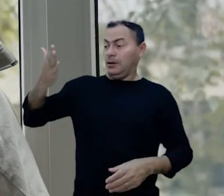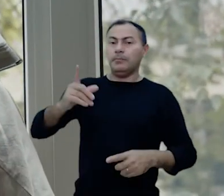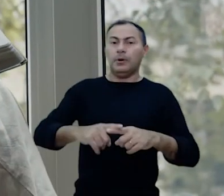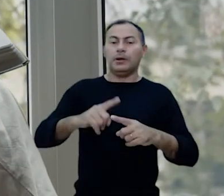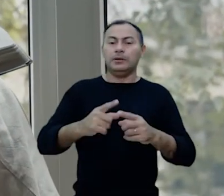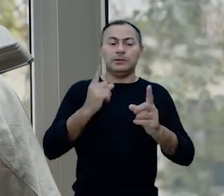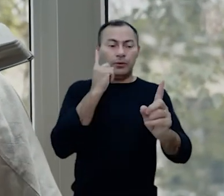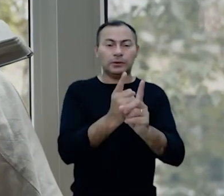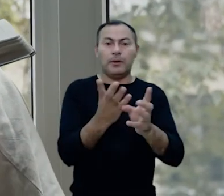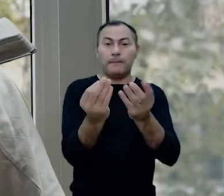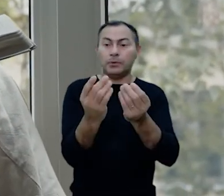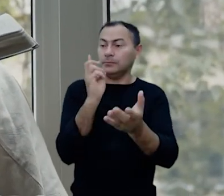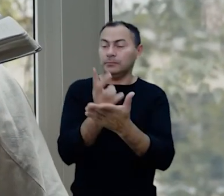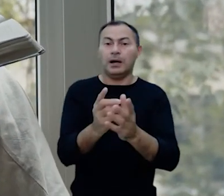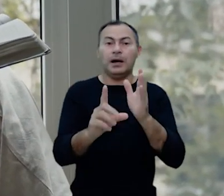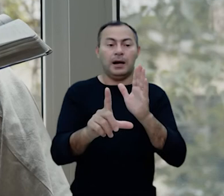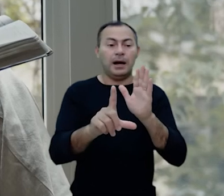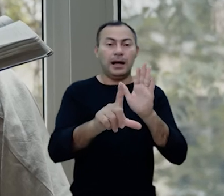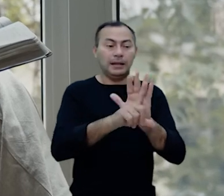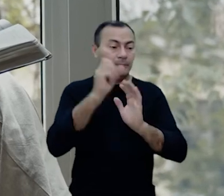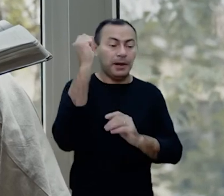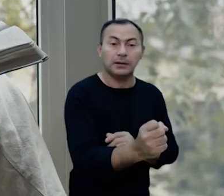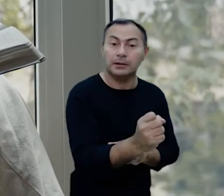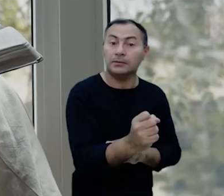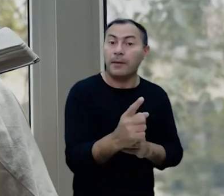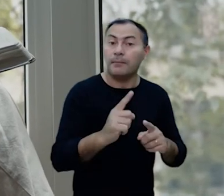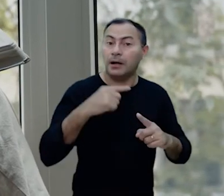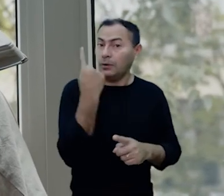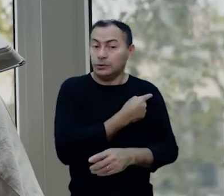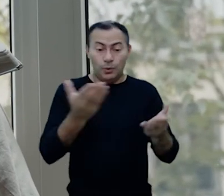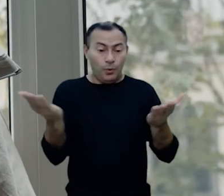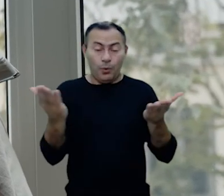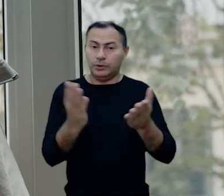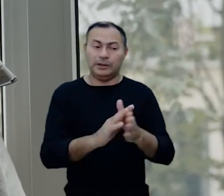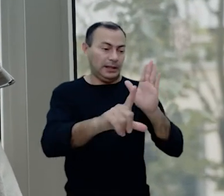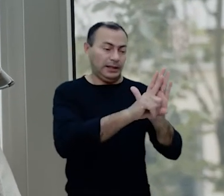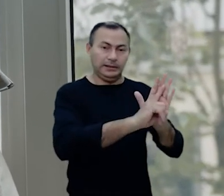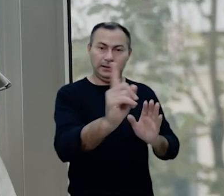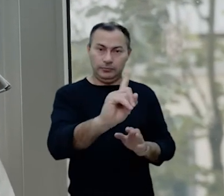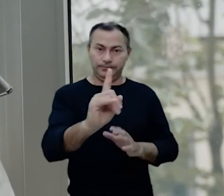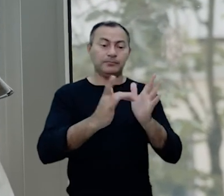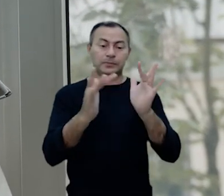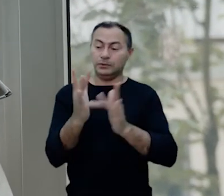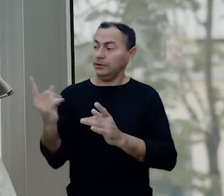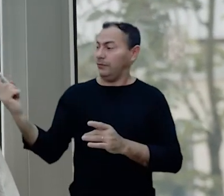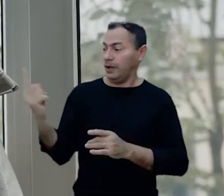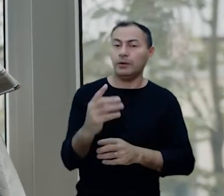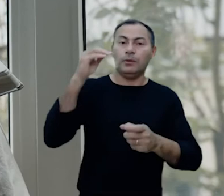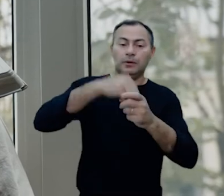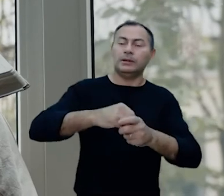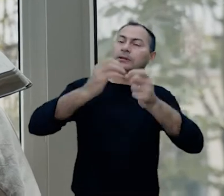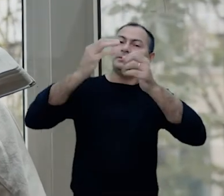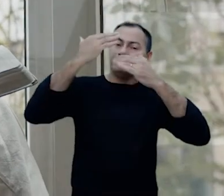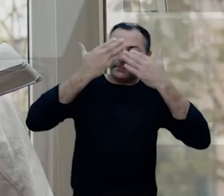nos assustamos porque ali encontramos muitas vezes a lei matando mas nós não estamos hoje debaixo dessa lei Jesus veio e